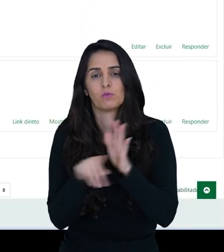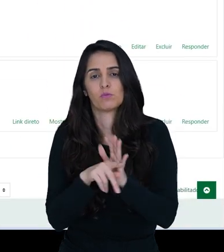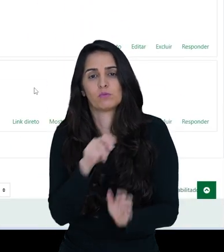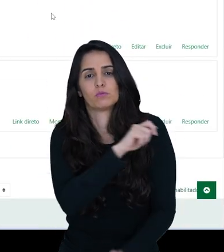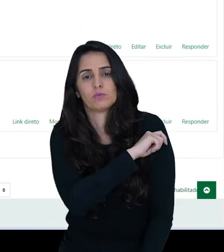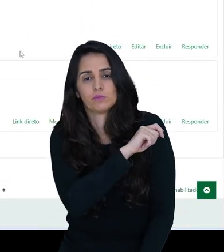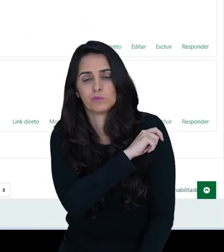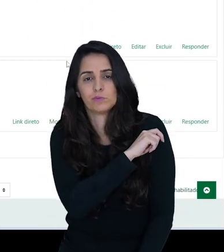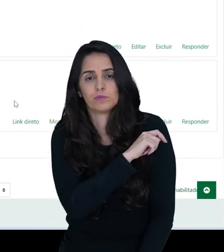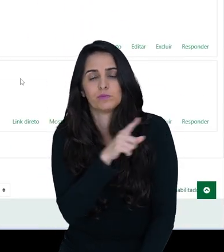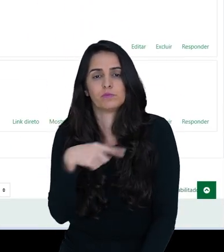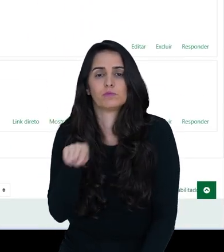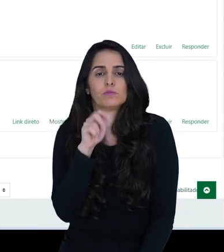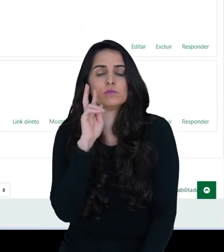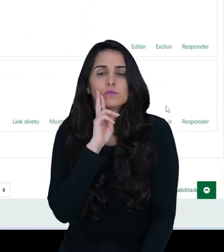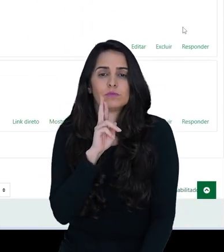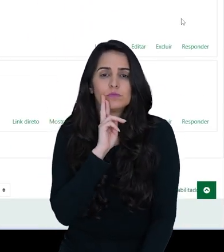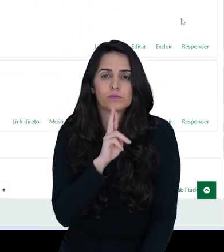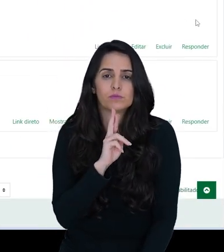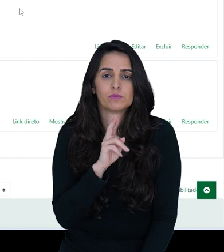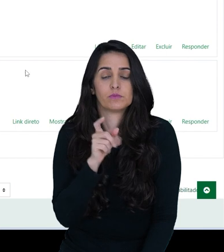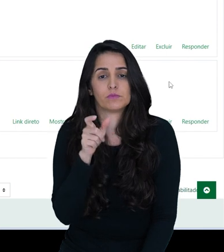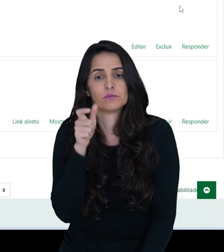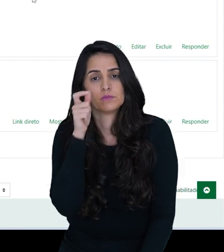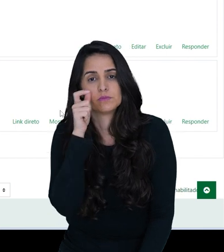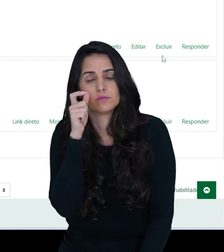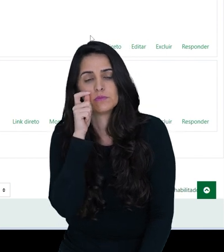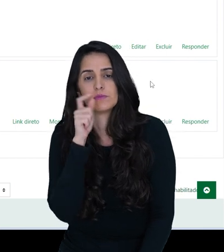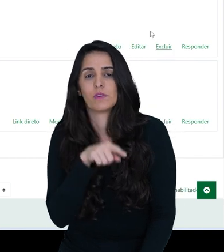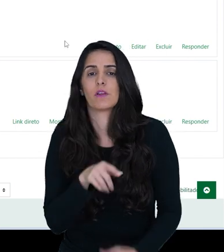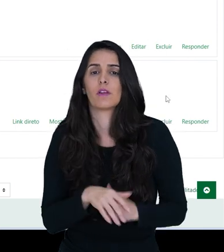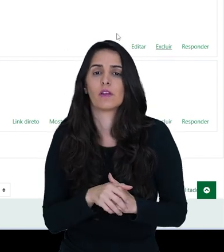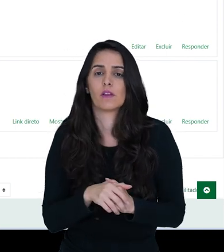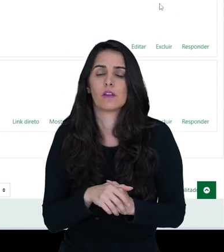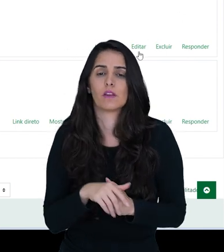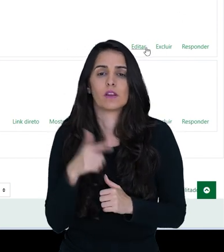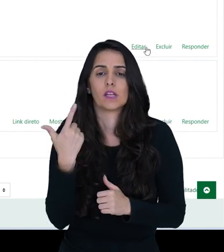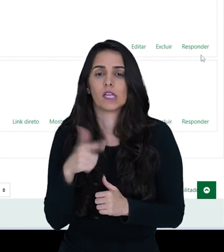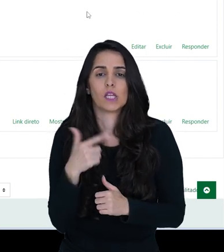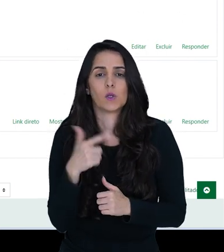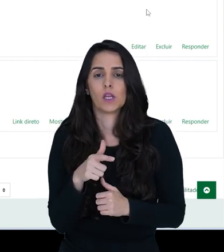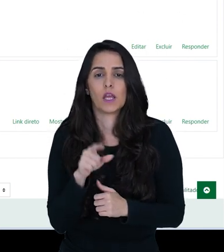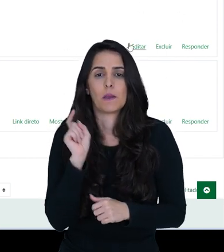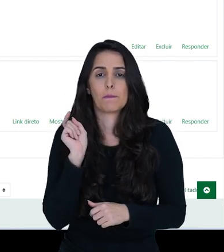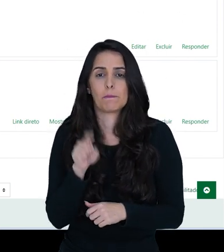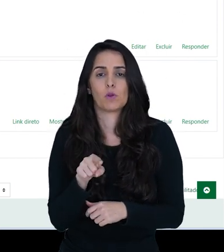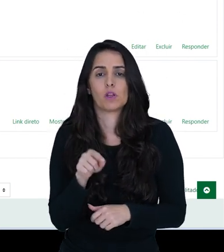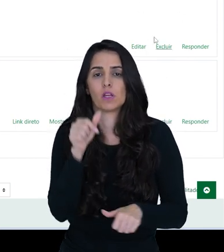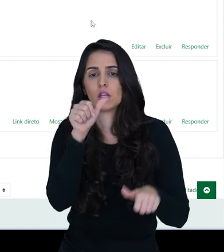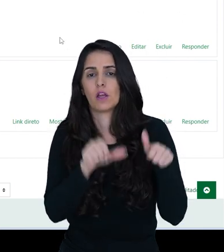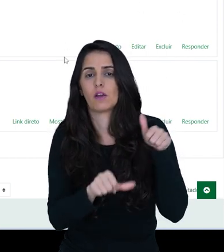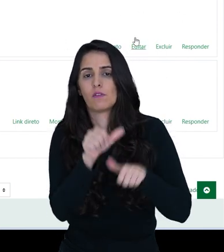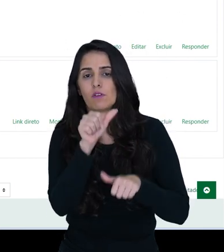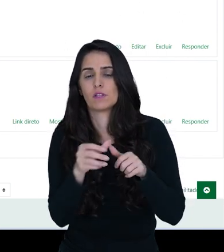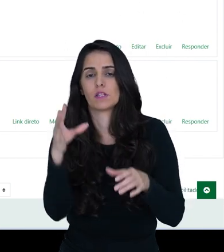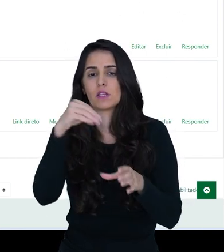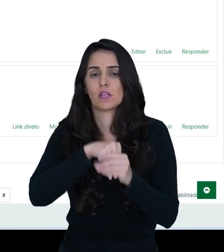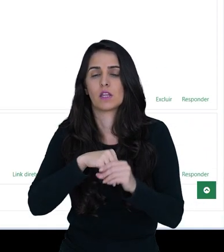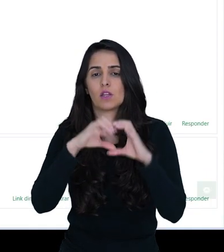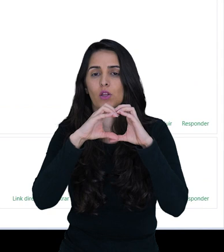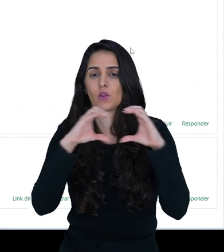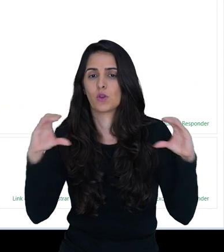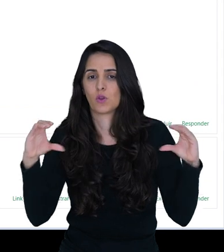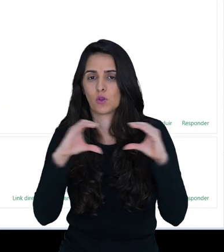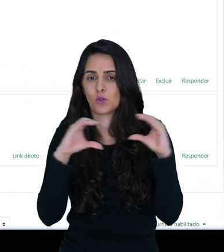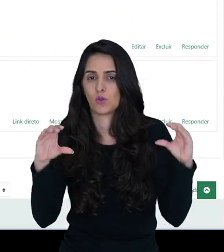criado pelo aluno, respondido aqui pelos colegas, observe que eu não tenho o botão de avaliação aqui dentro